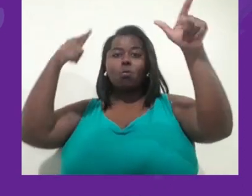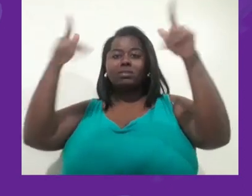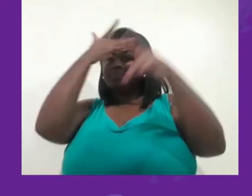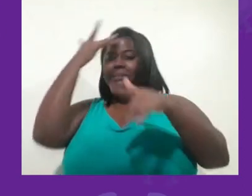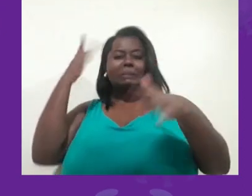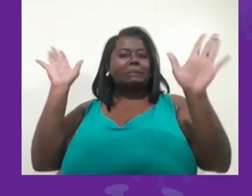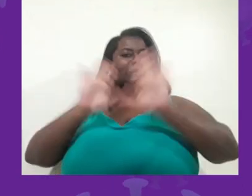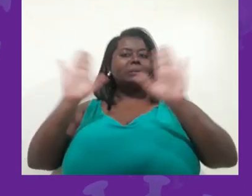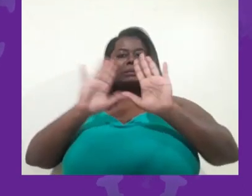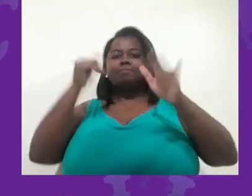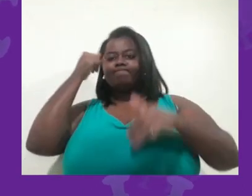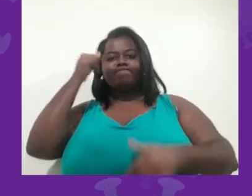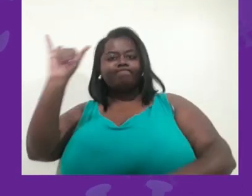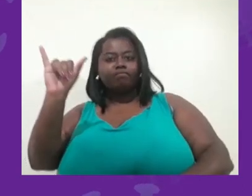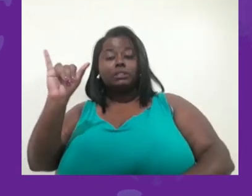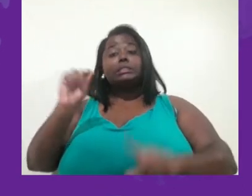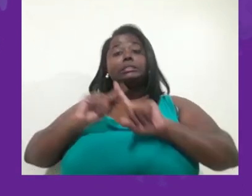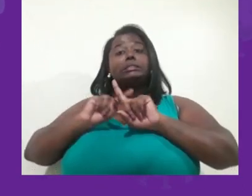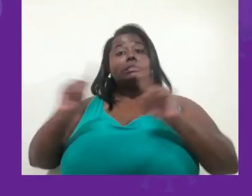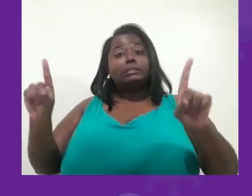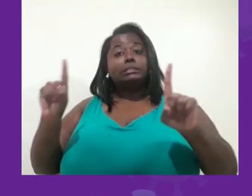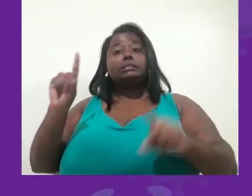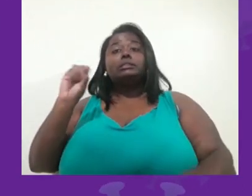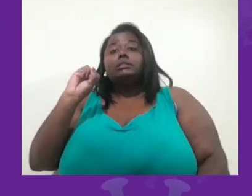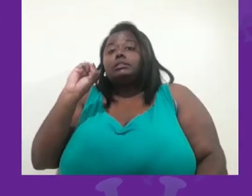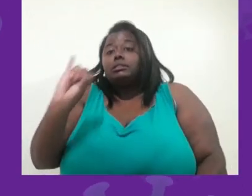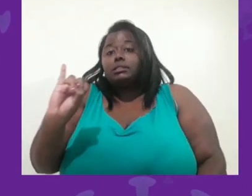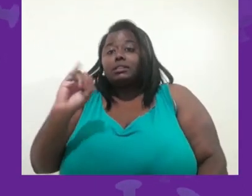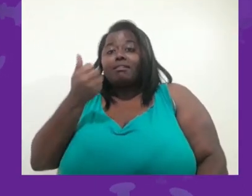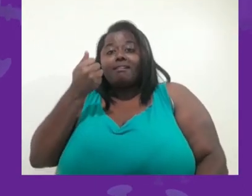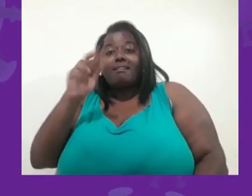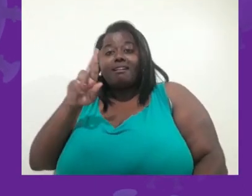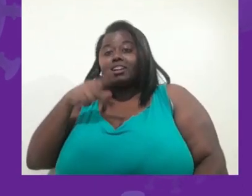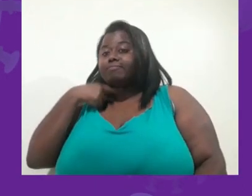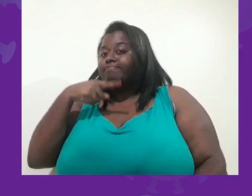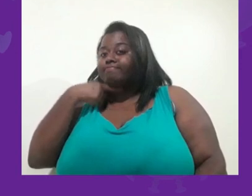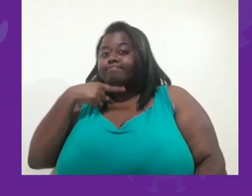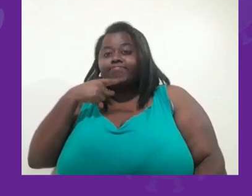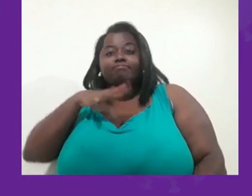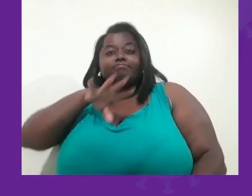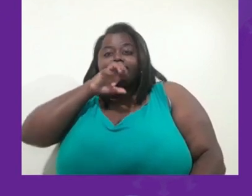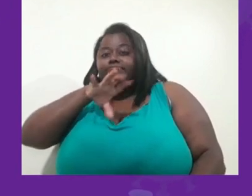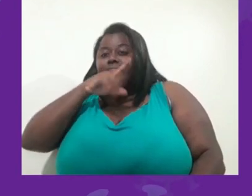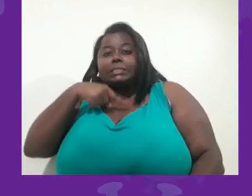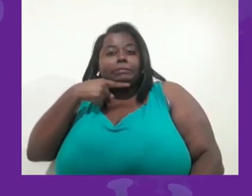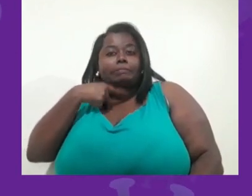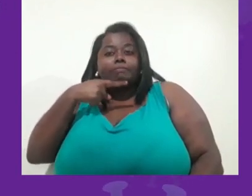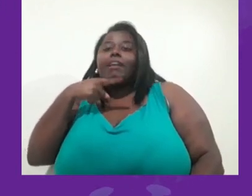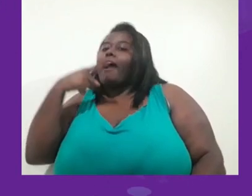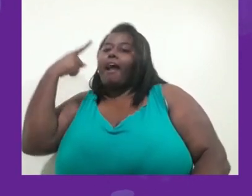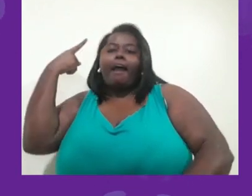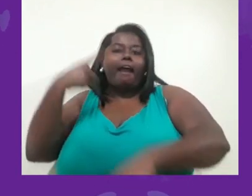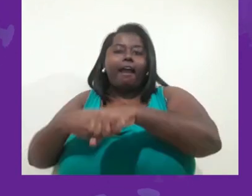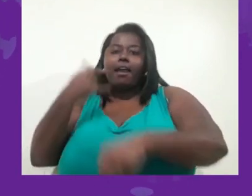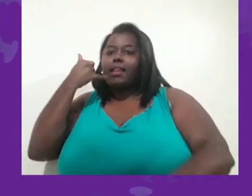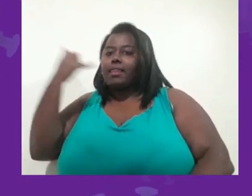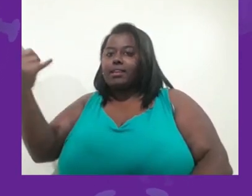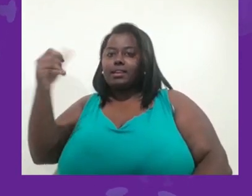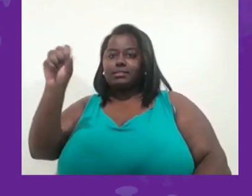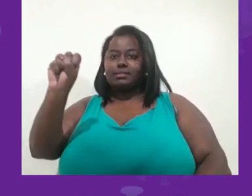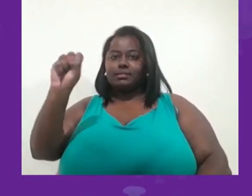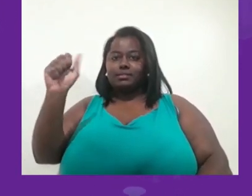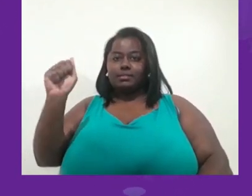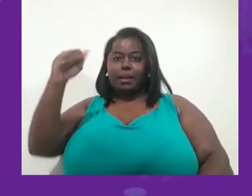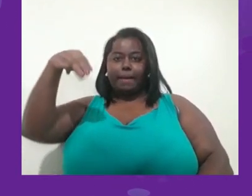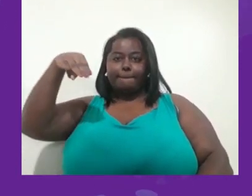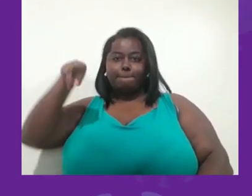Mas se ela tiver falta de ar, aí ela tem que ligar para o SAMU imediatamente. Então, qualquer outro sintoma, ela fica quieta